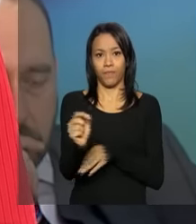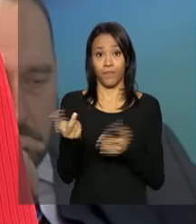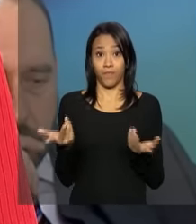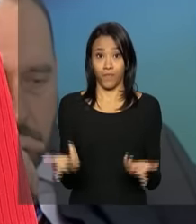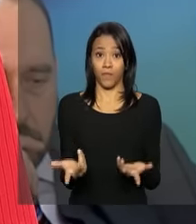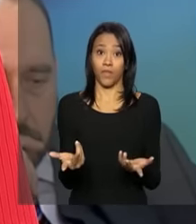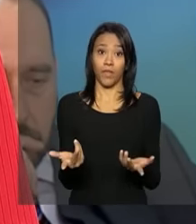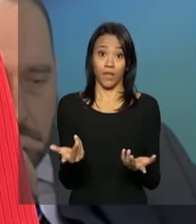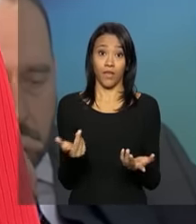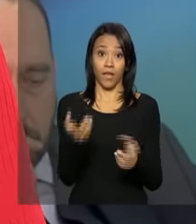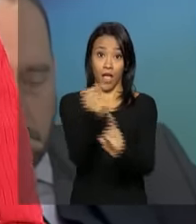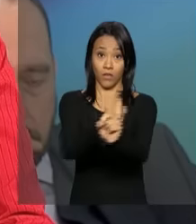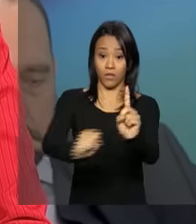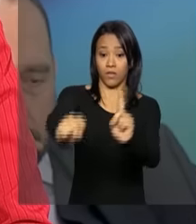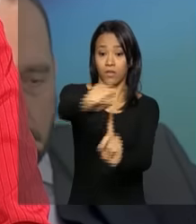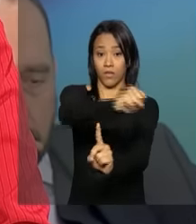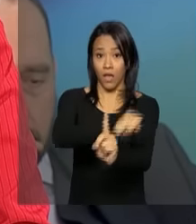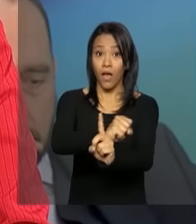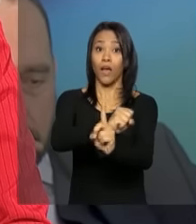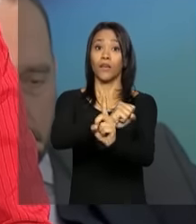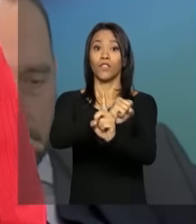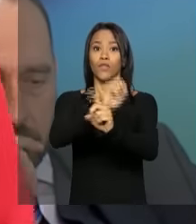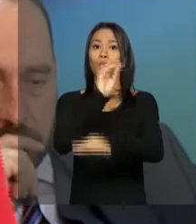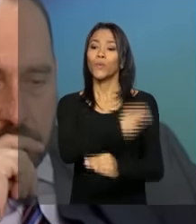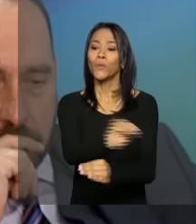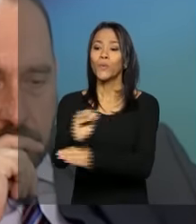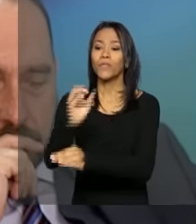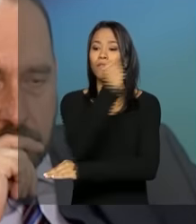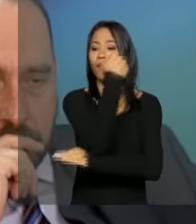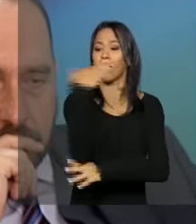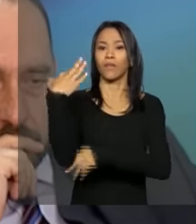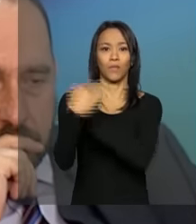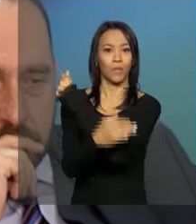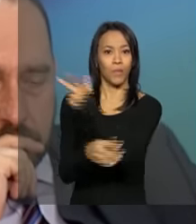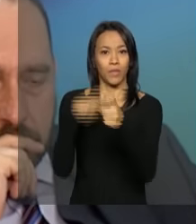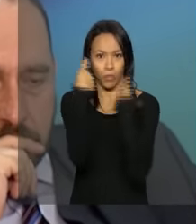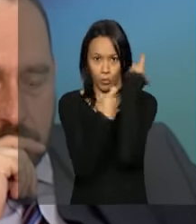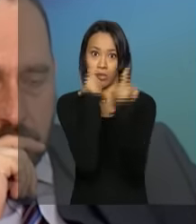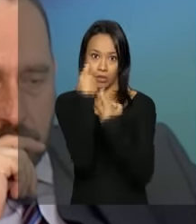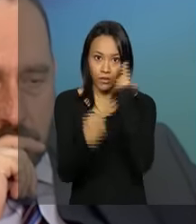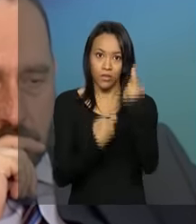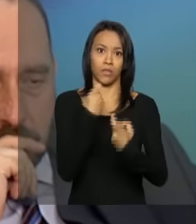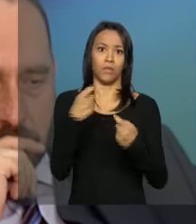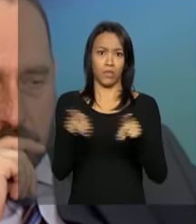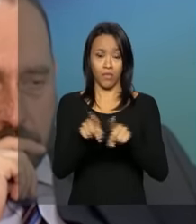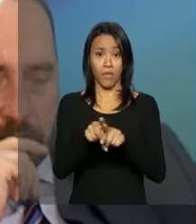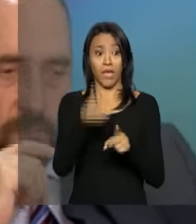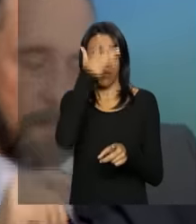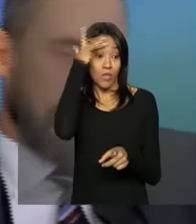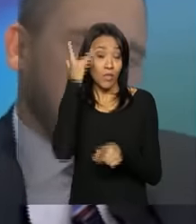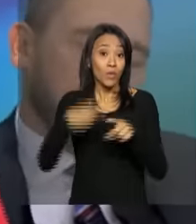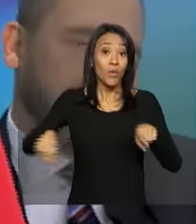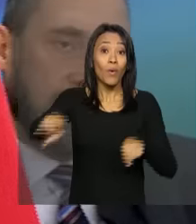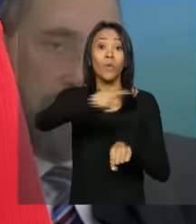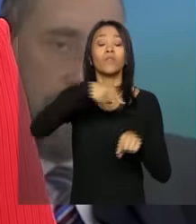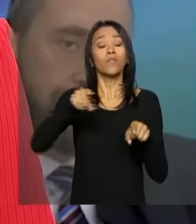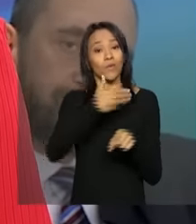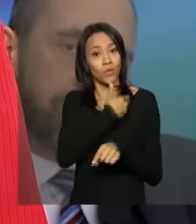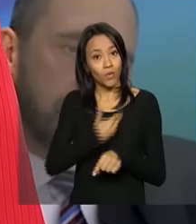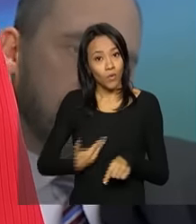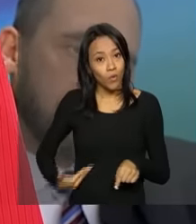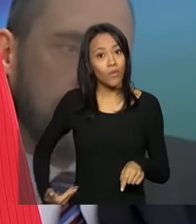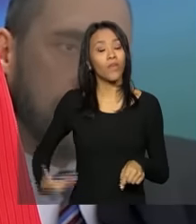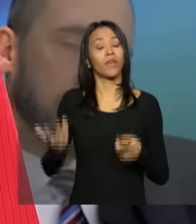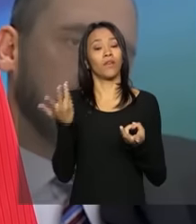a sociedade, o meio ambiente e entre as populações e os governos